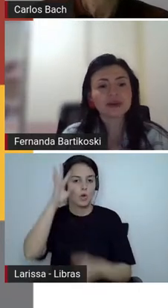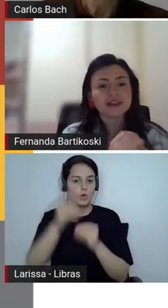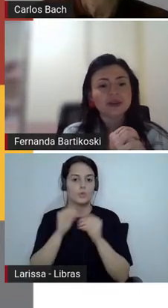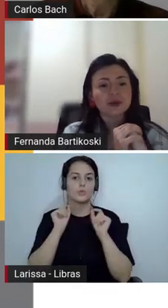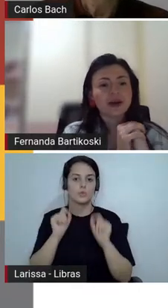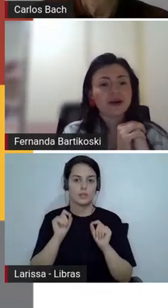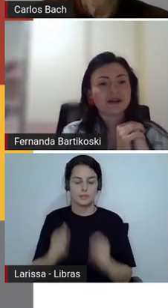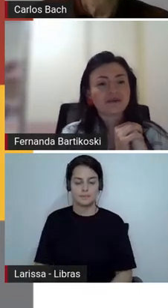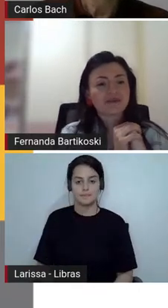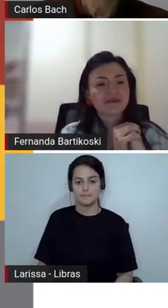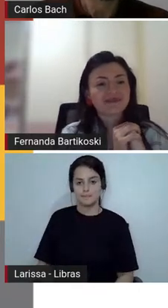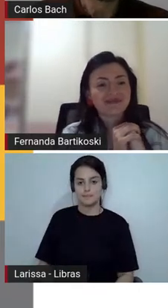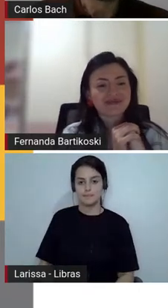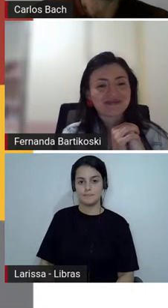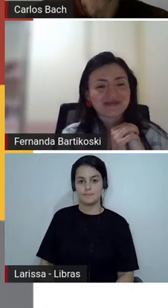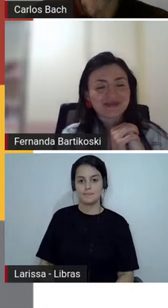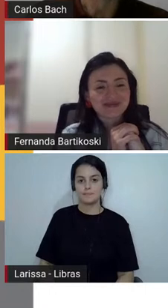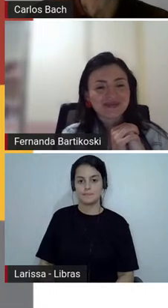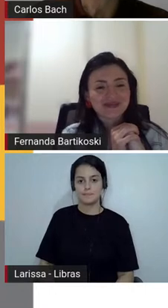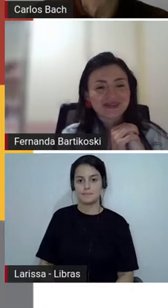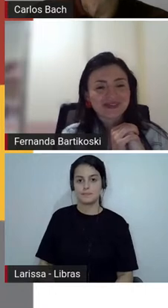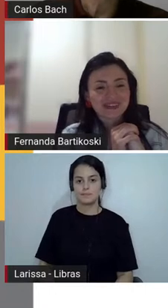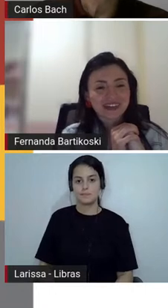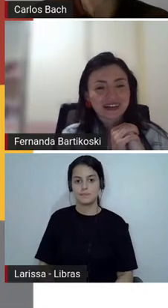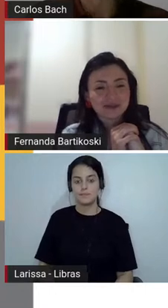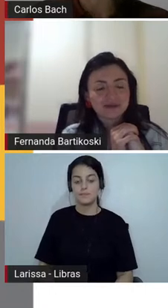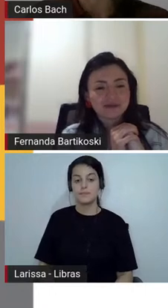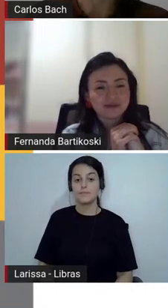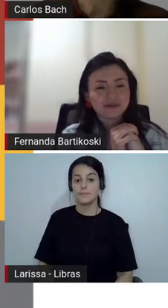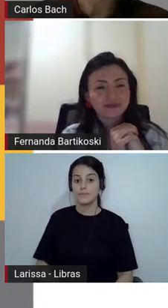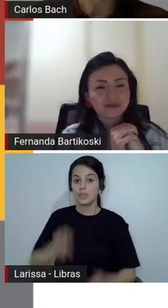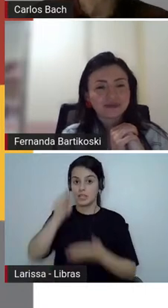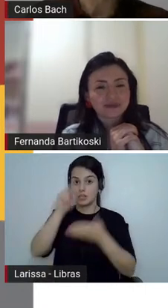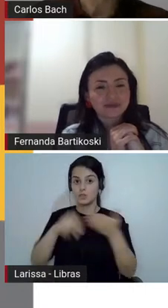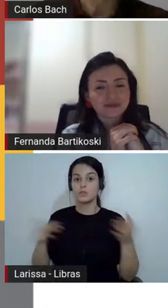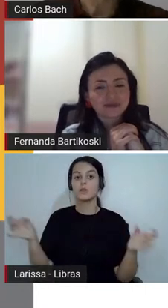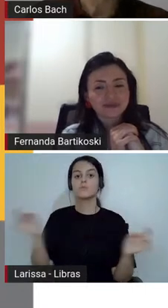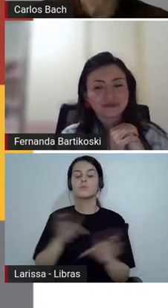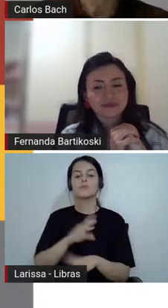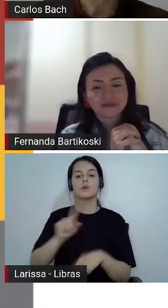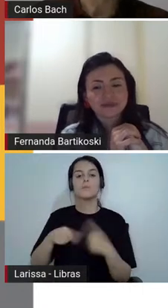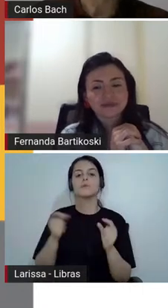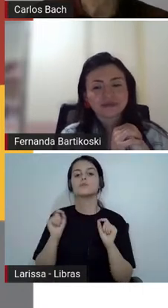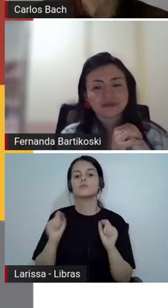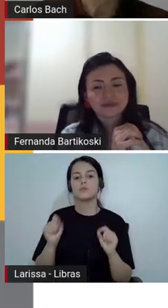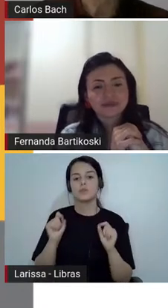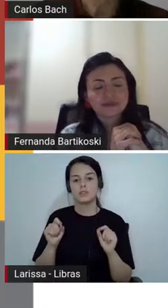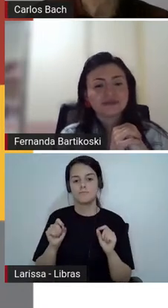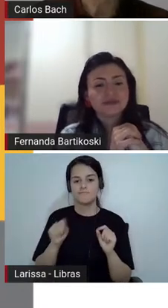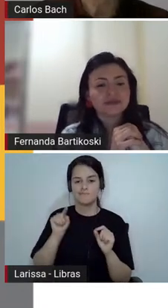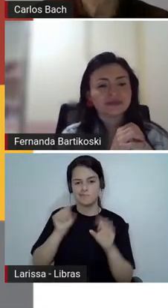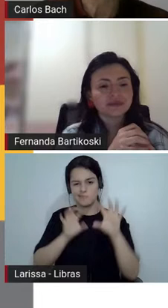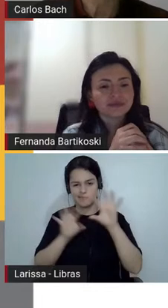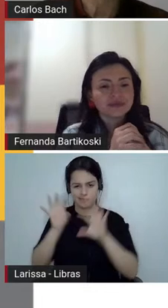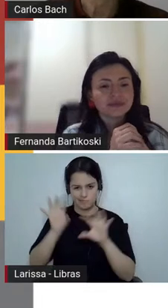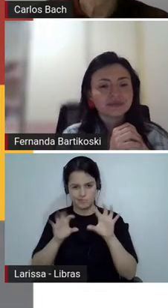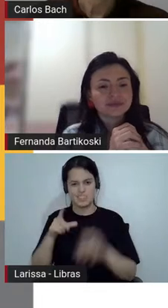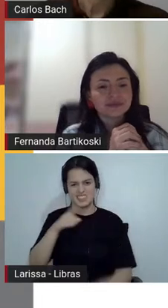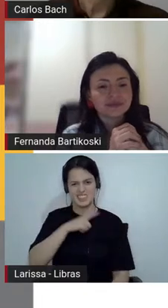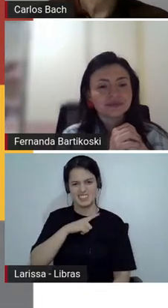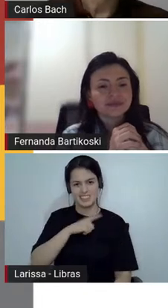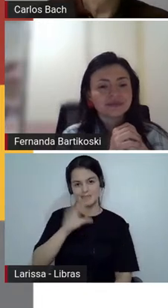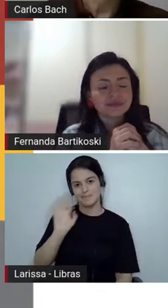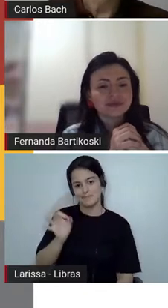a pós-leitura e aí a pós-leitura né o que que a gente propõe na pós-leitura ali desconfigurou um pouquinho pelo que eu vi as imagens